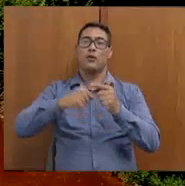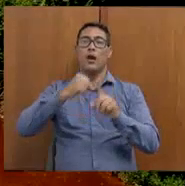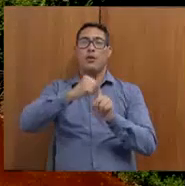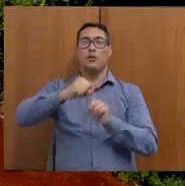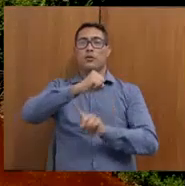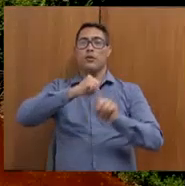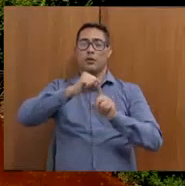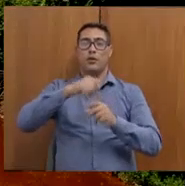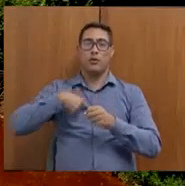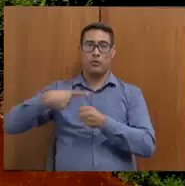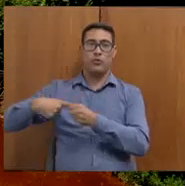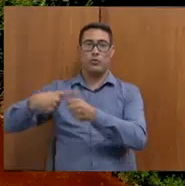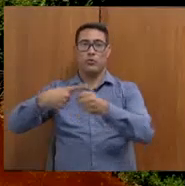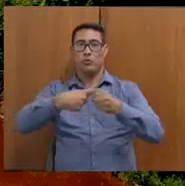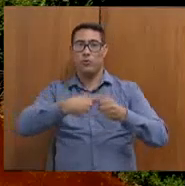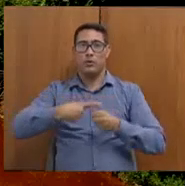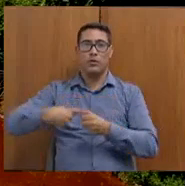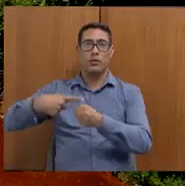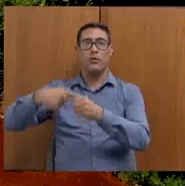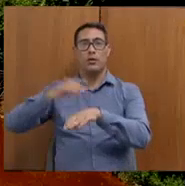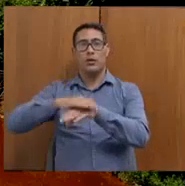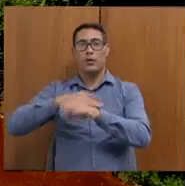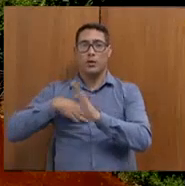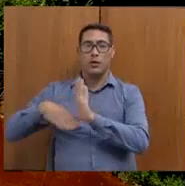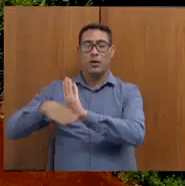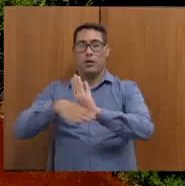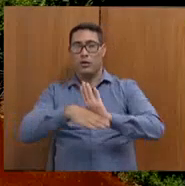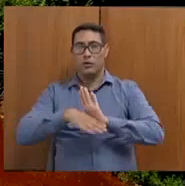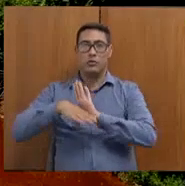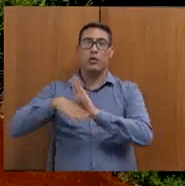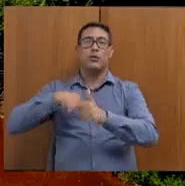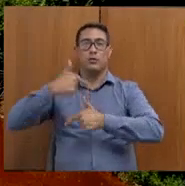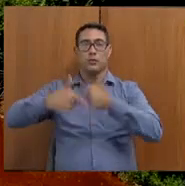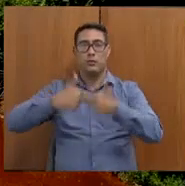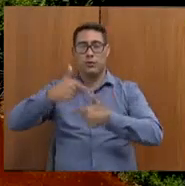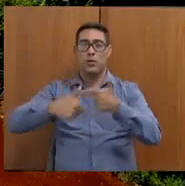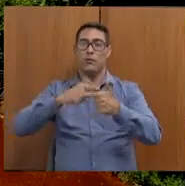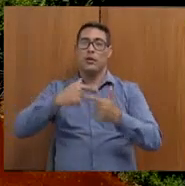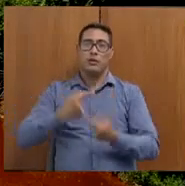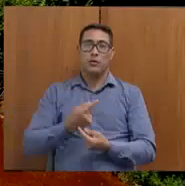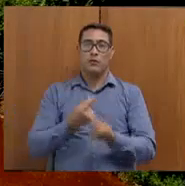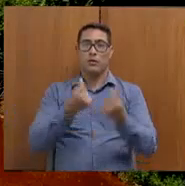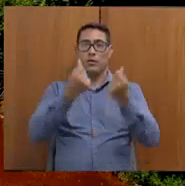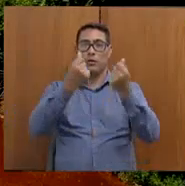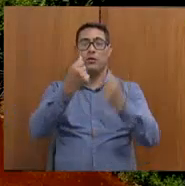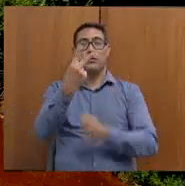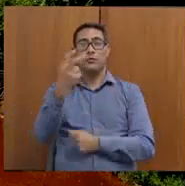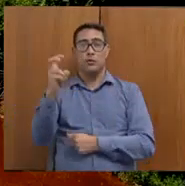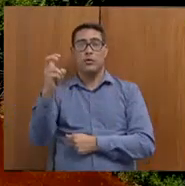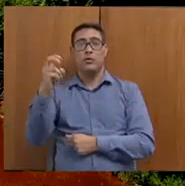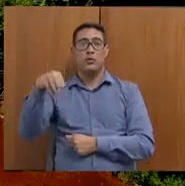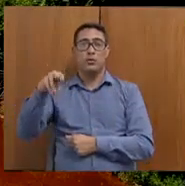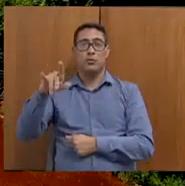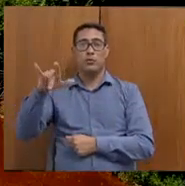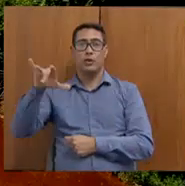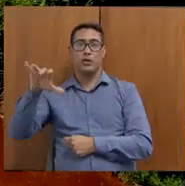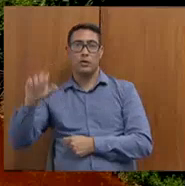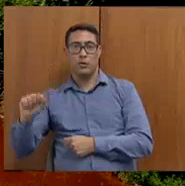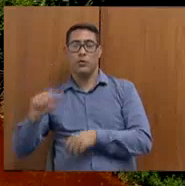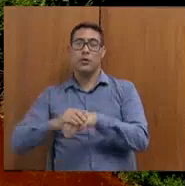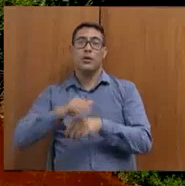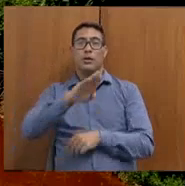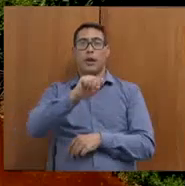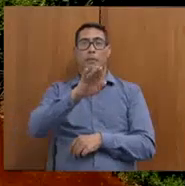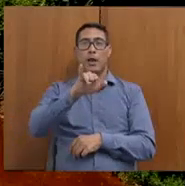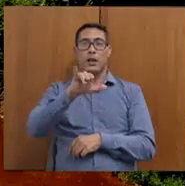O que significa isso? Fortalecer com recursos financeiros os 25 municípios da Bacia do Paraopeba. A